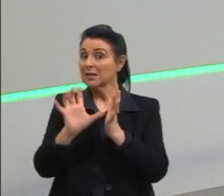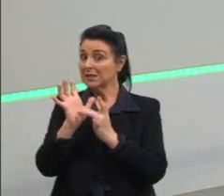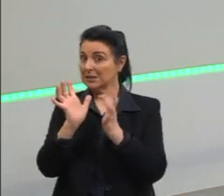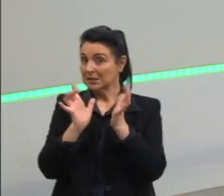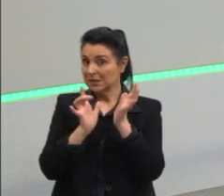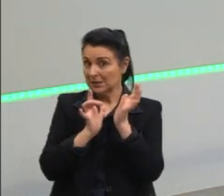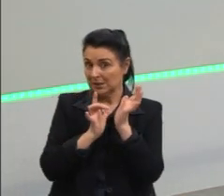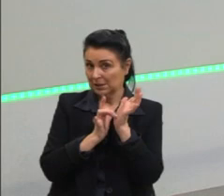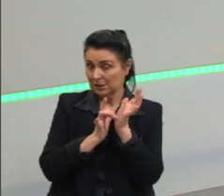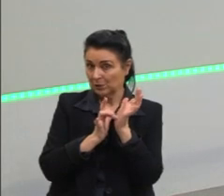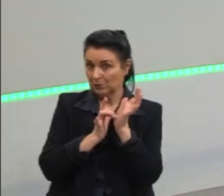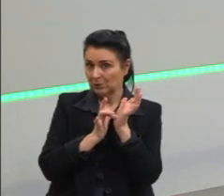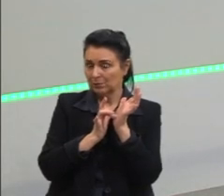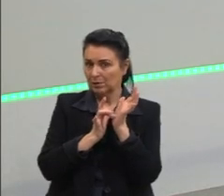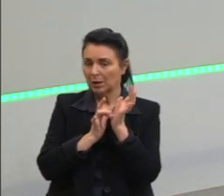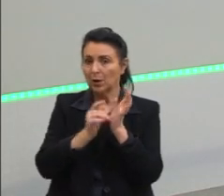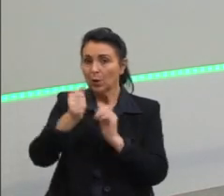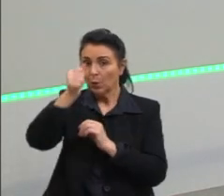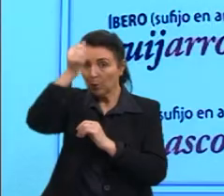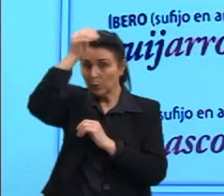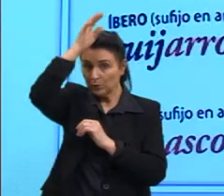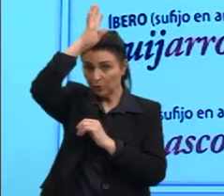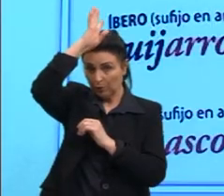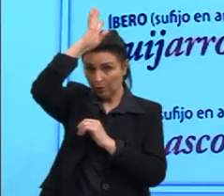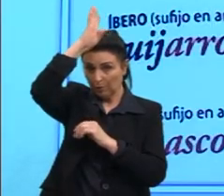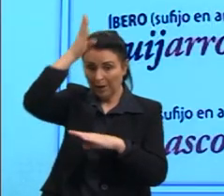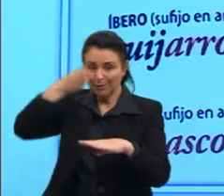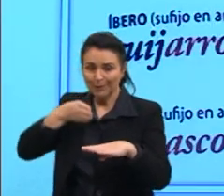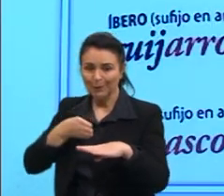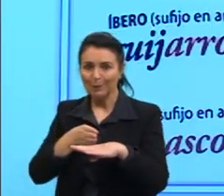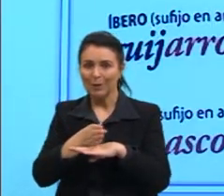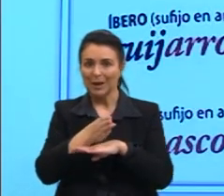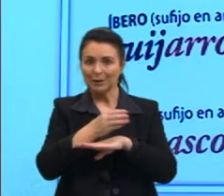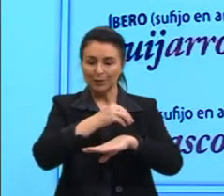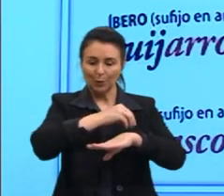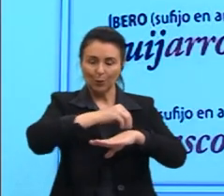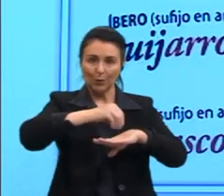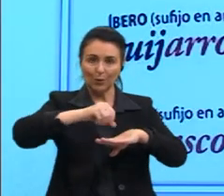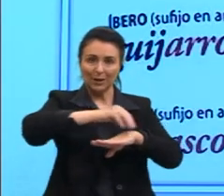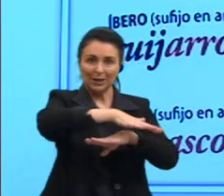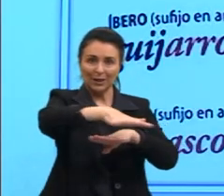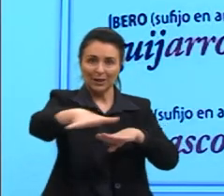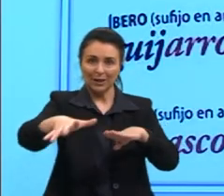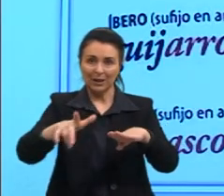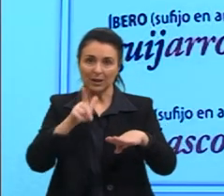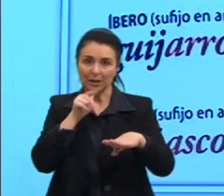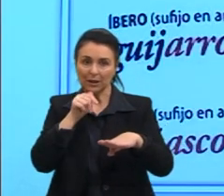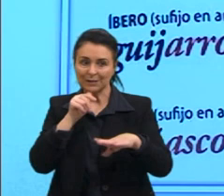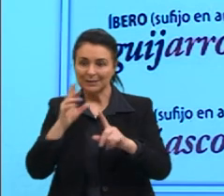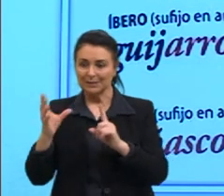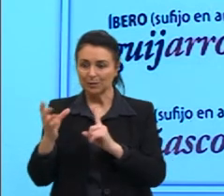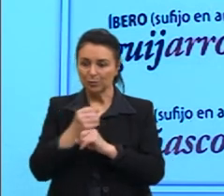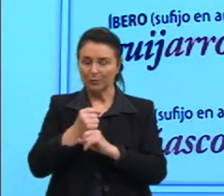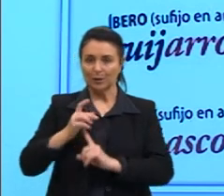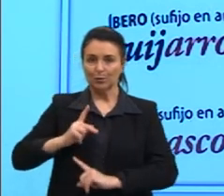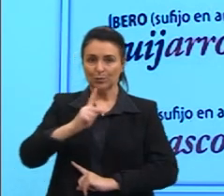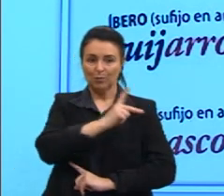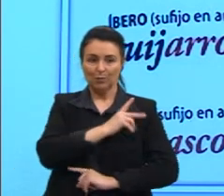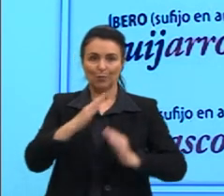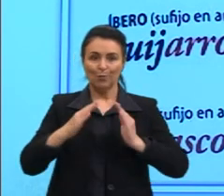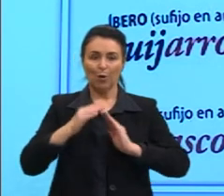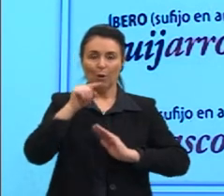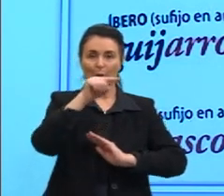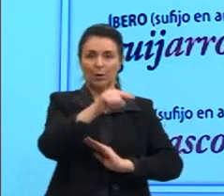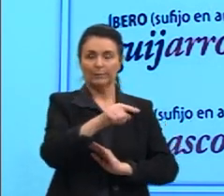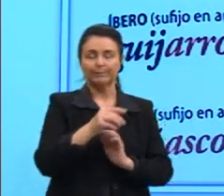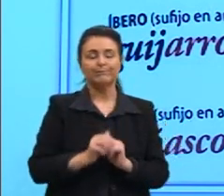os romanos vão invadir a Península Ibérica e eles vão dominar os povos que estão ali. Dominando esses